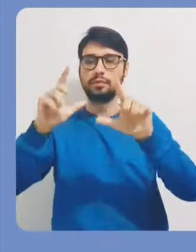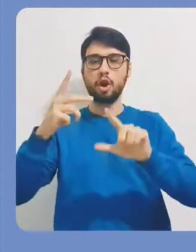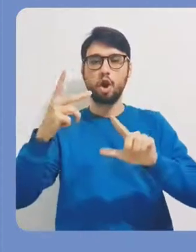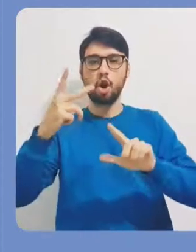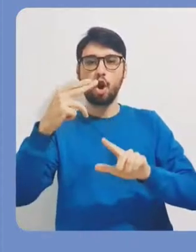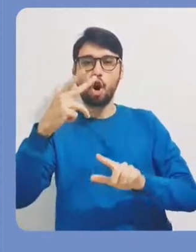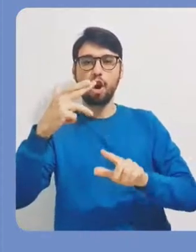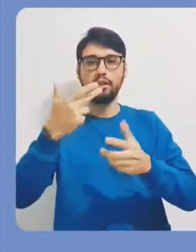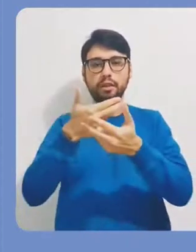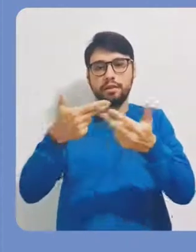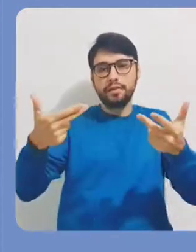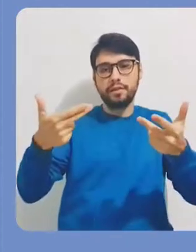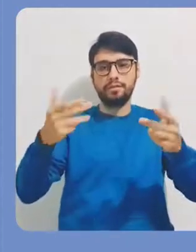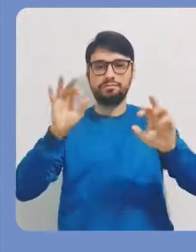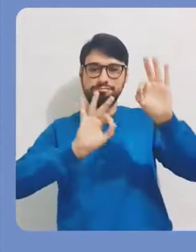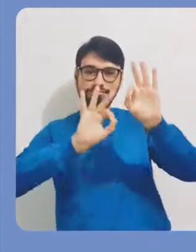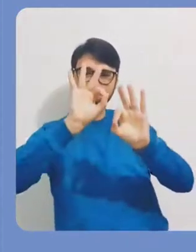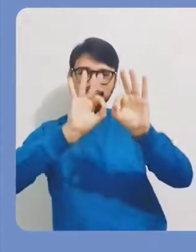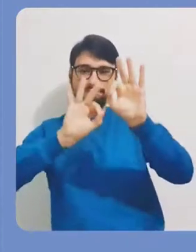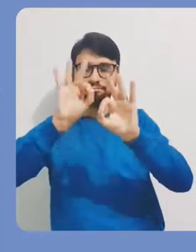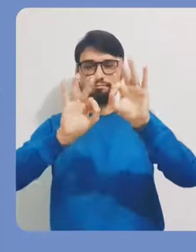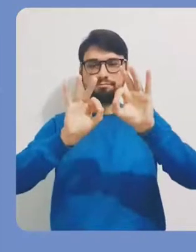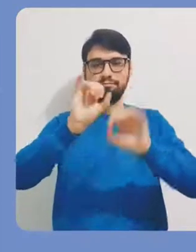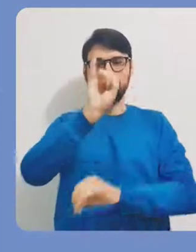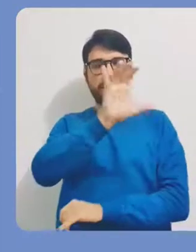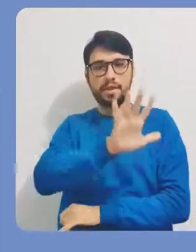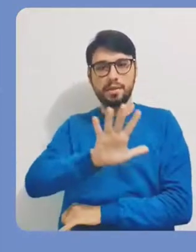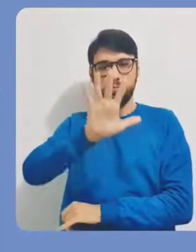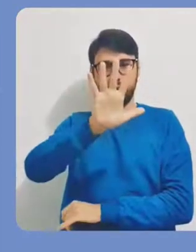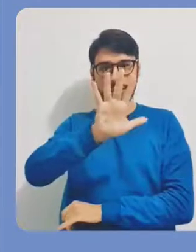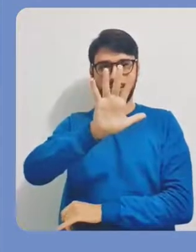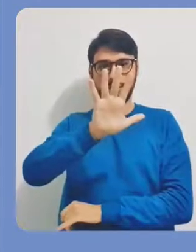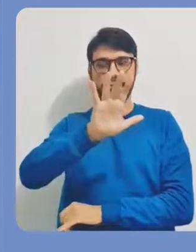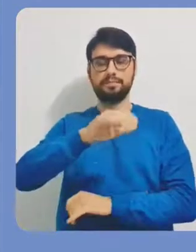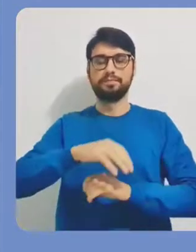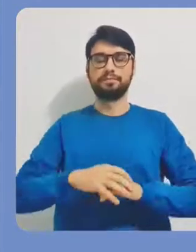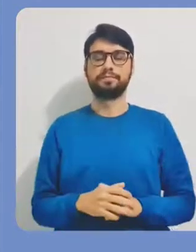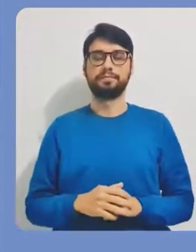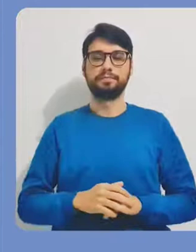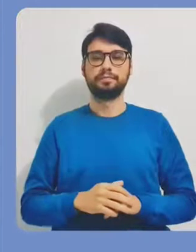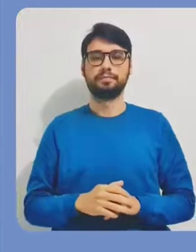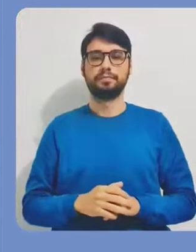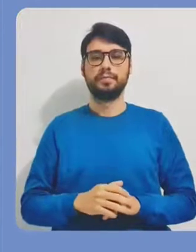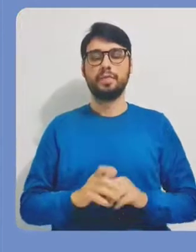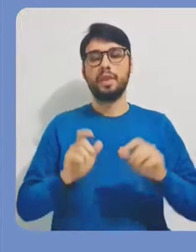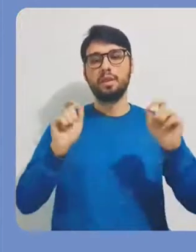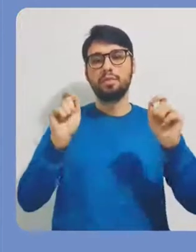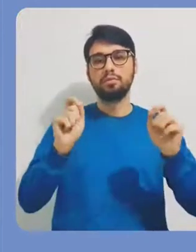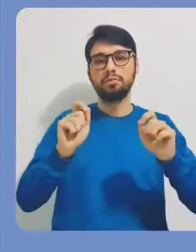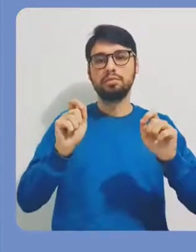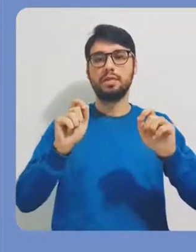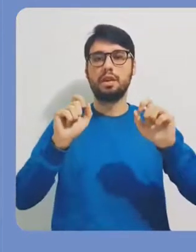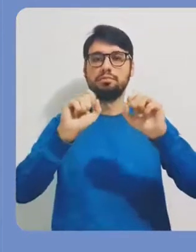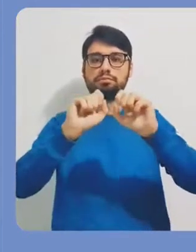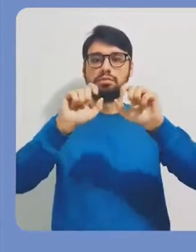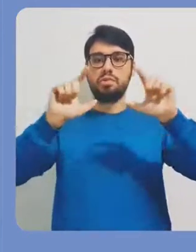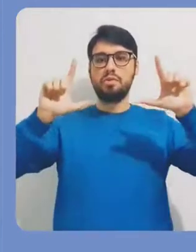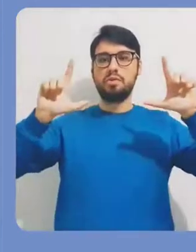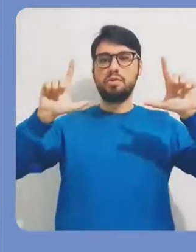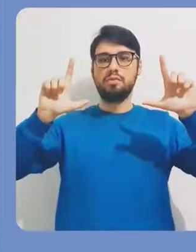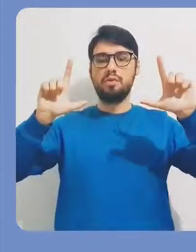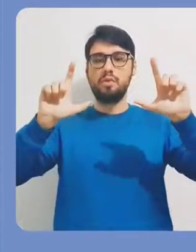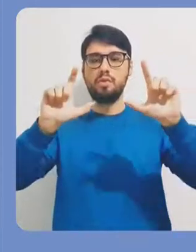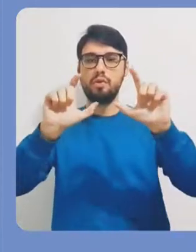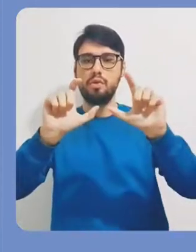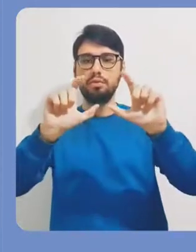posso expandir ou não, né? Essa área de acordo com a configuração. No caso, essa é a área máxima. Então, eu